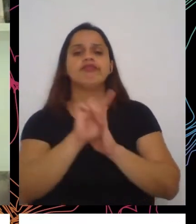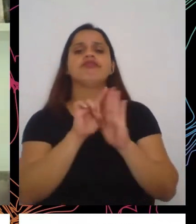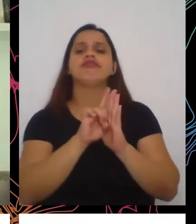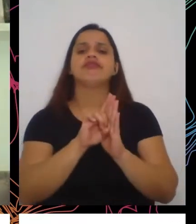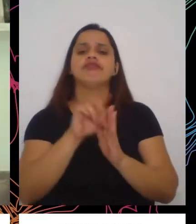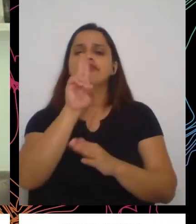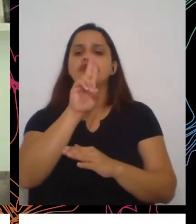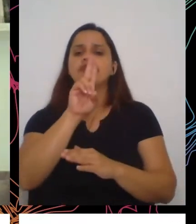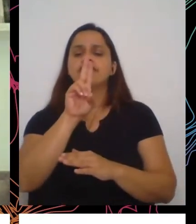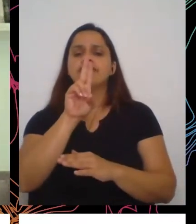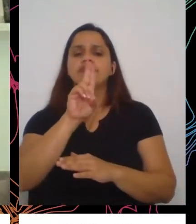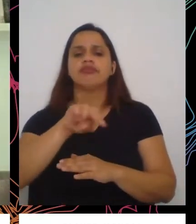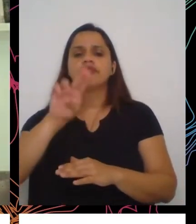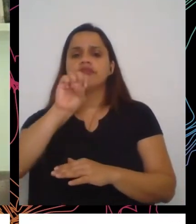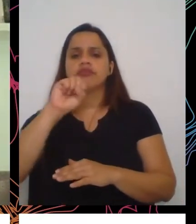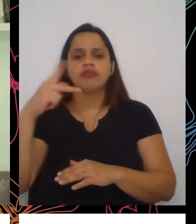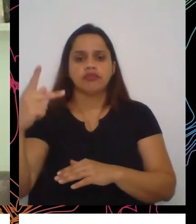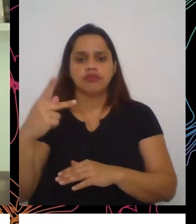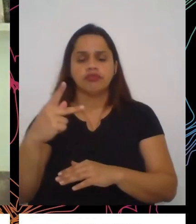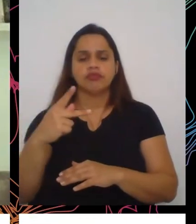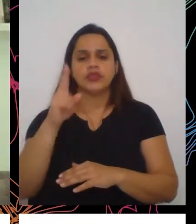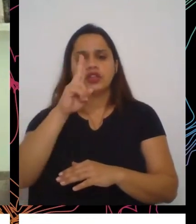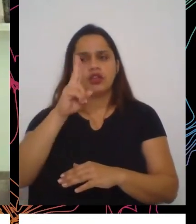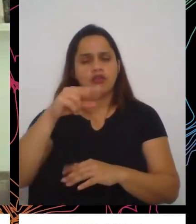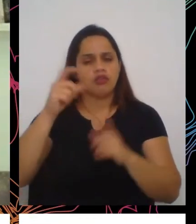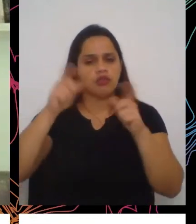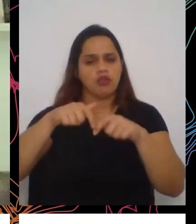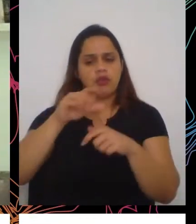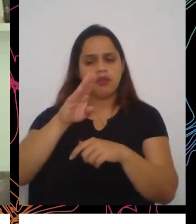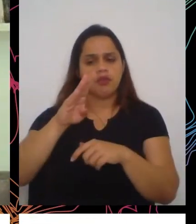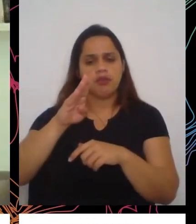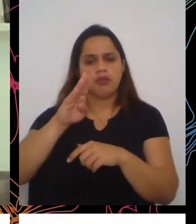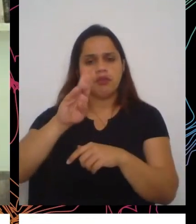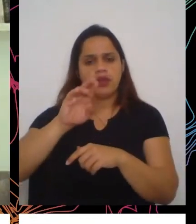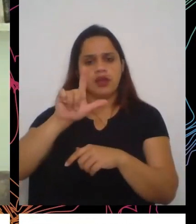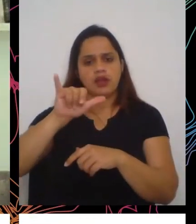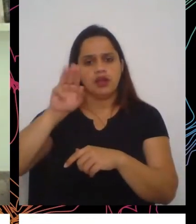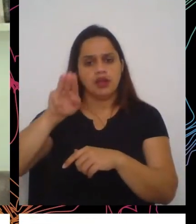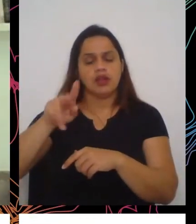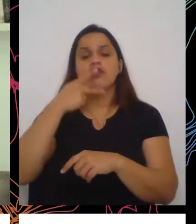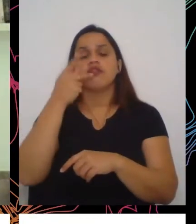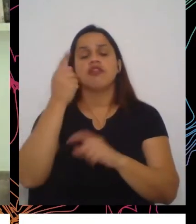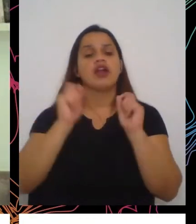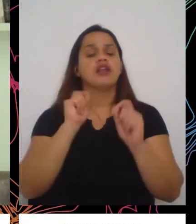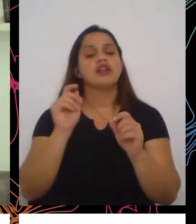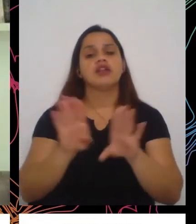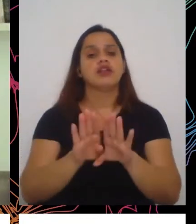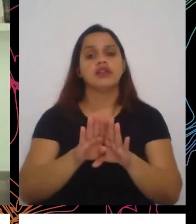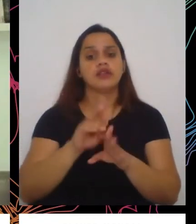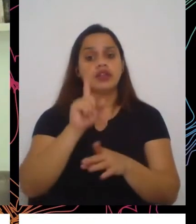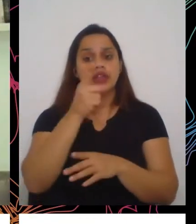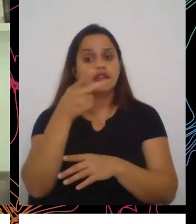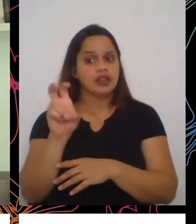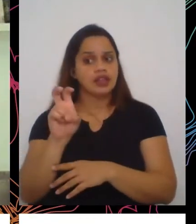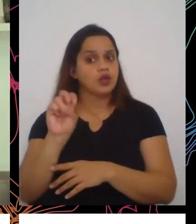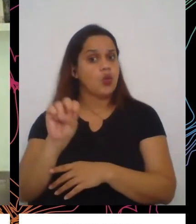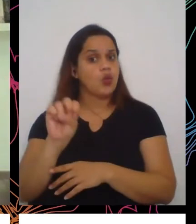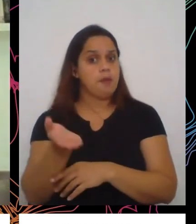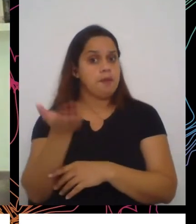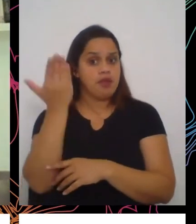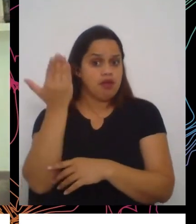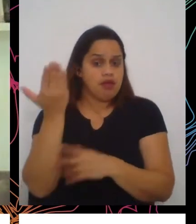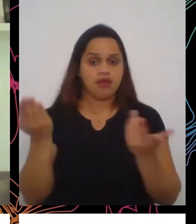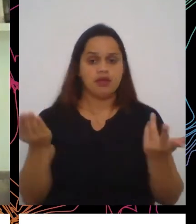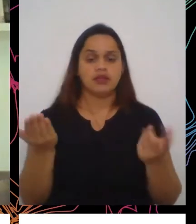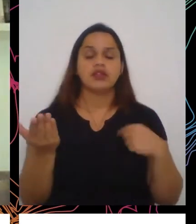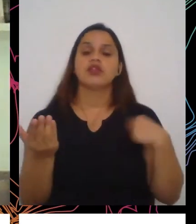de Berlim está falando em 15%, ou mais, de pessoas em insegurança alimentar. Ou seja, estamos falando